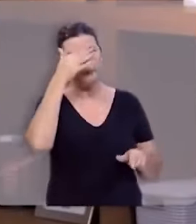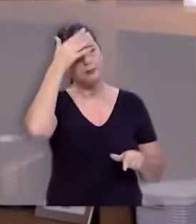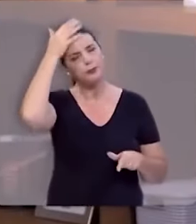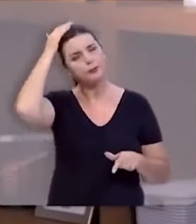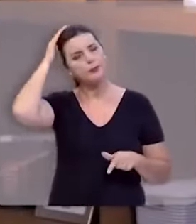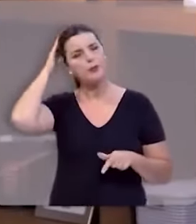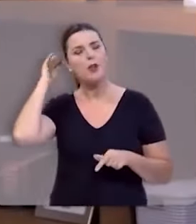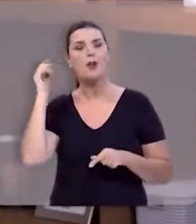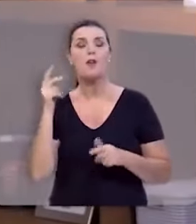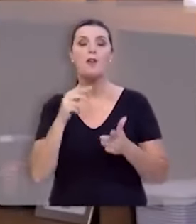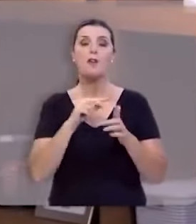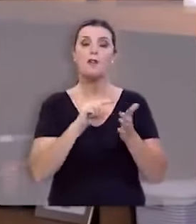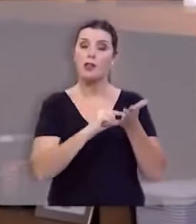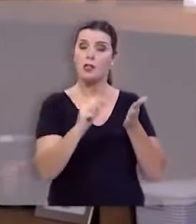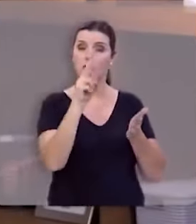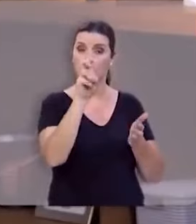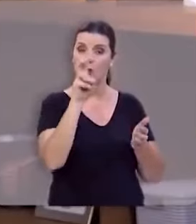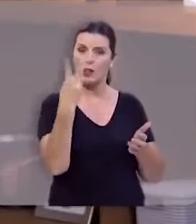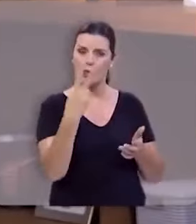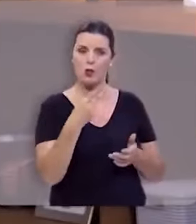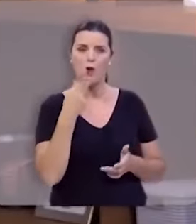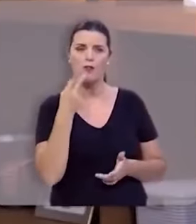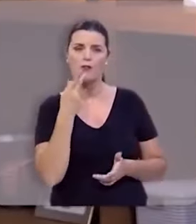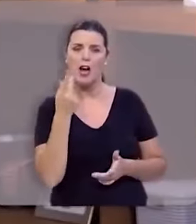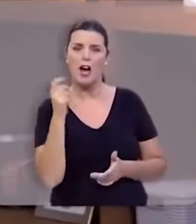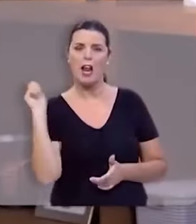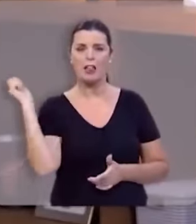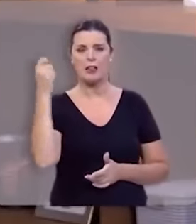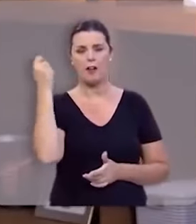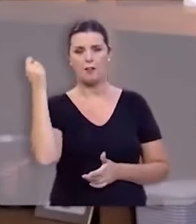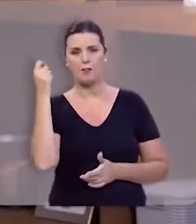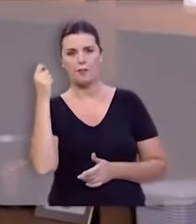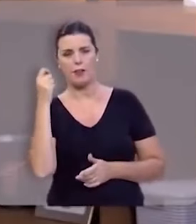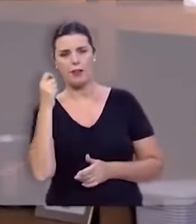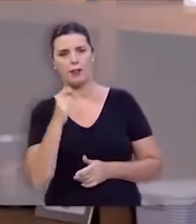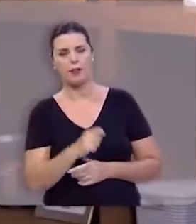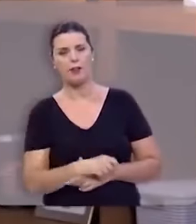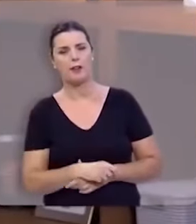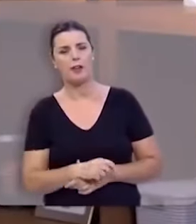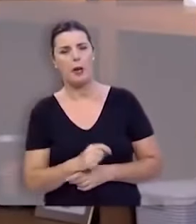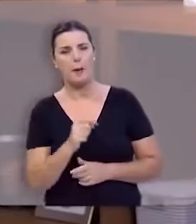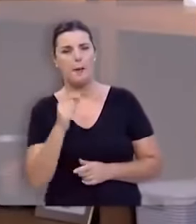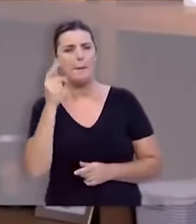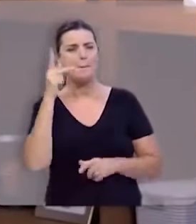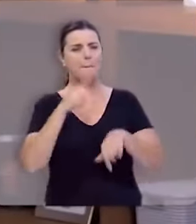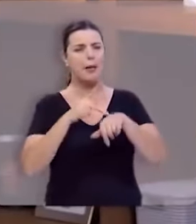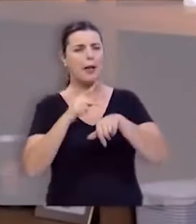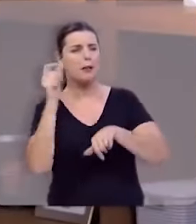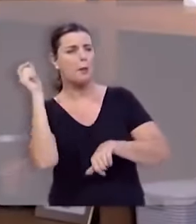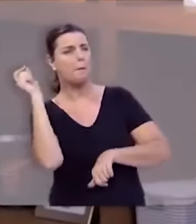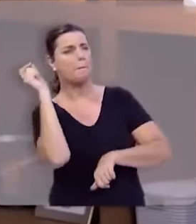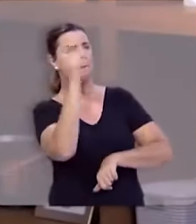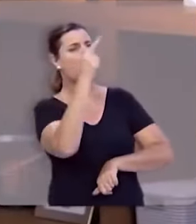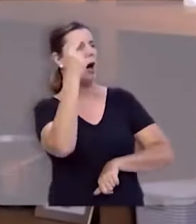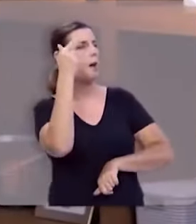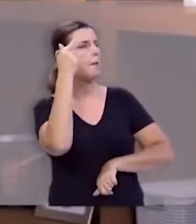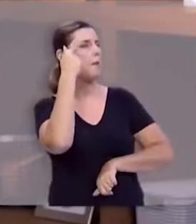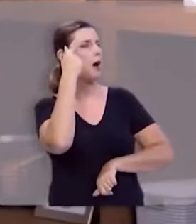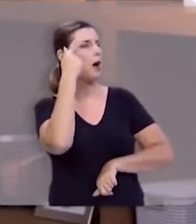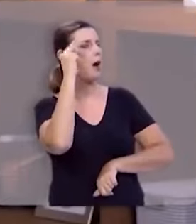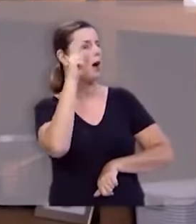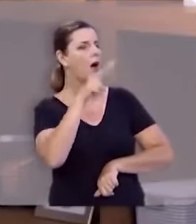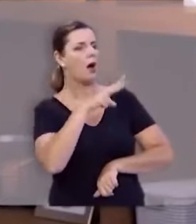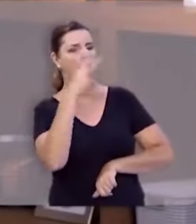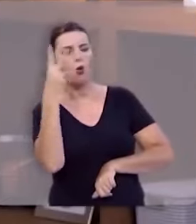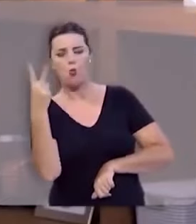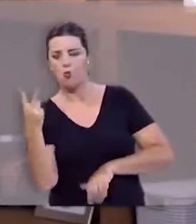52 nos diz que Davi crava a pedra na testa do gigante Golias ele cai